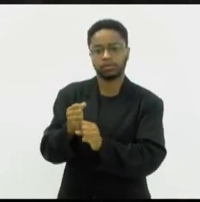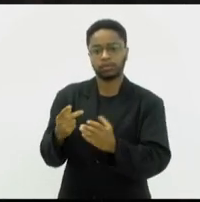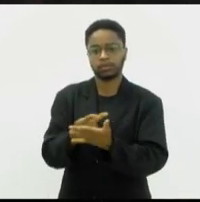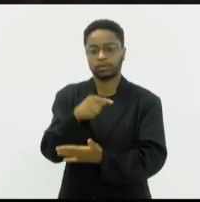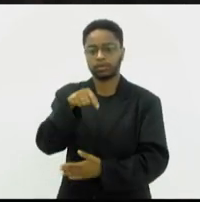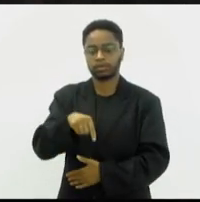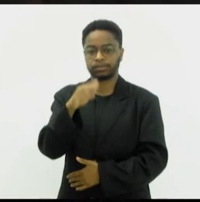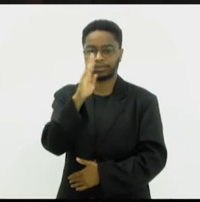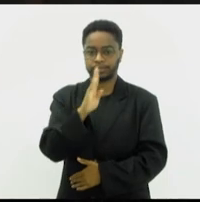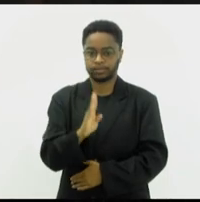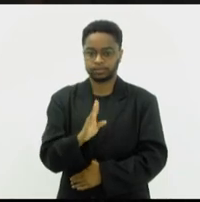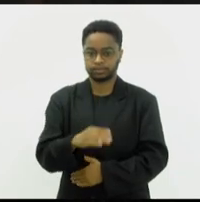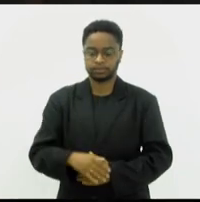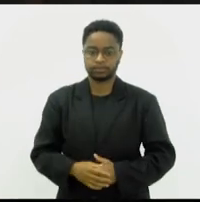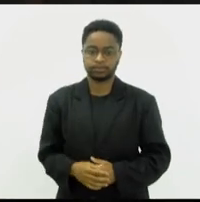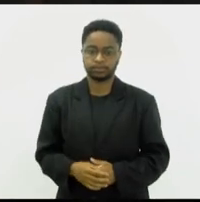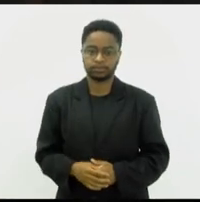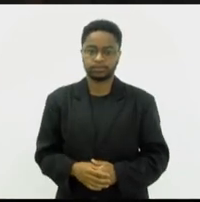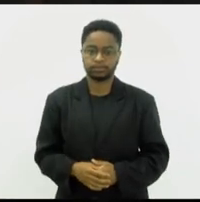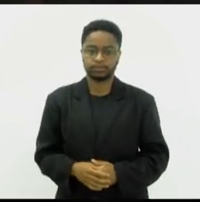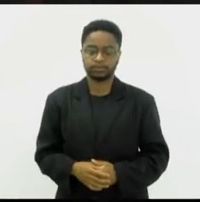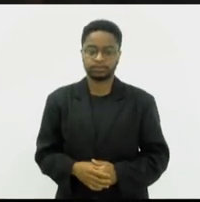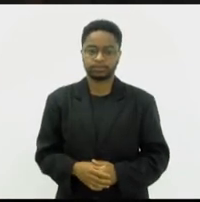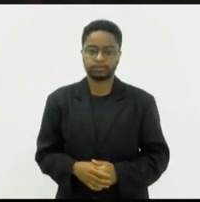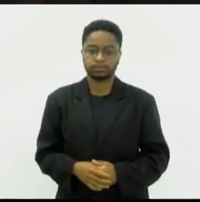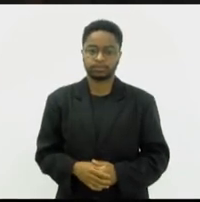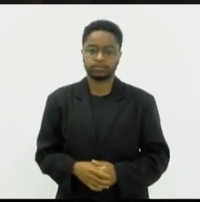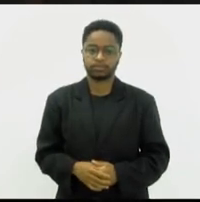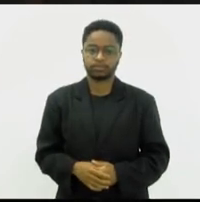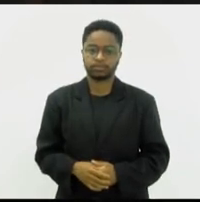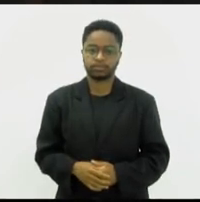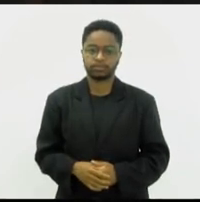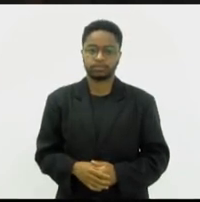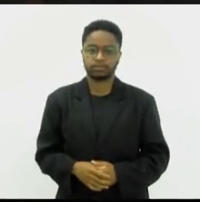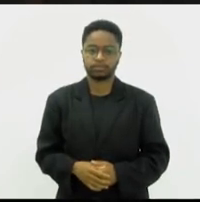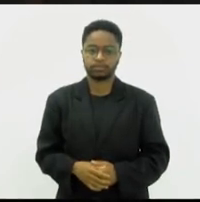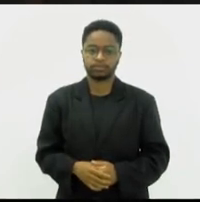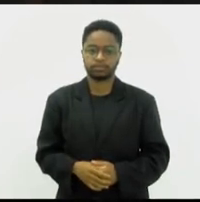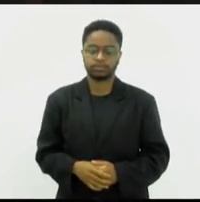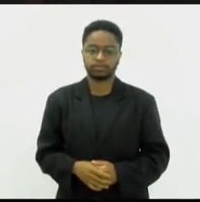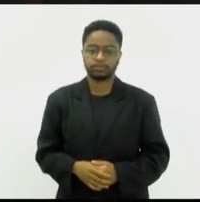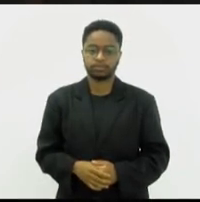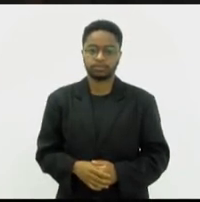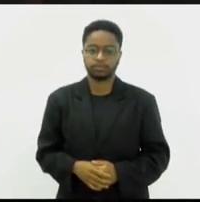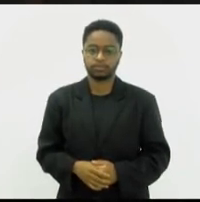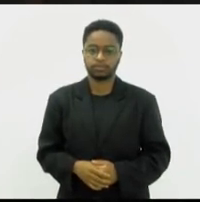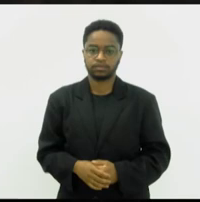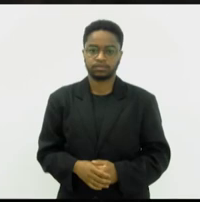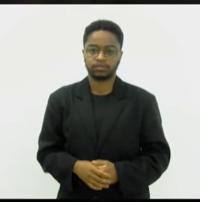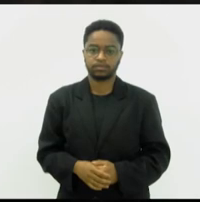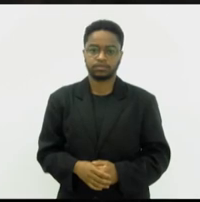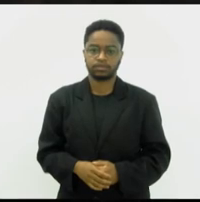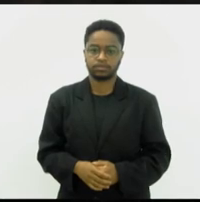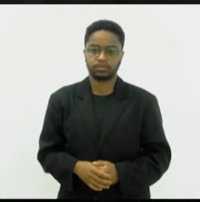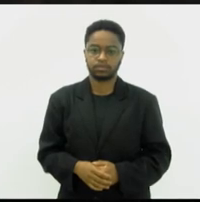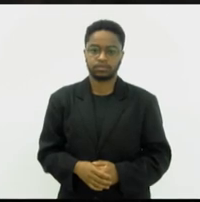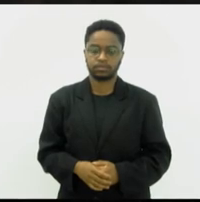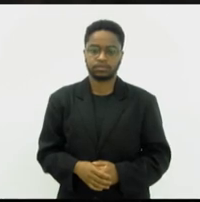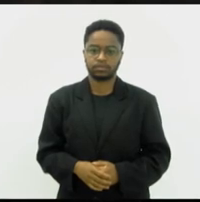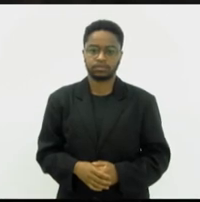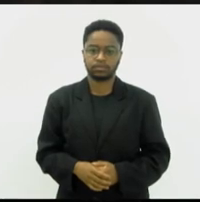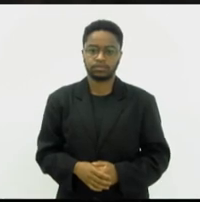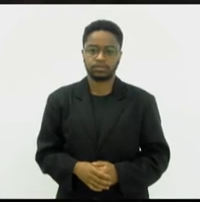A matemática passa a ser, para o jovem da escola pública, não